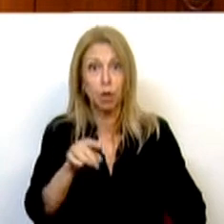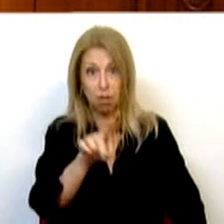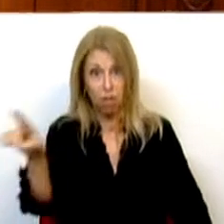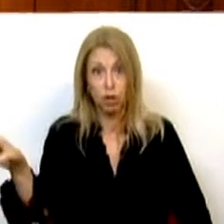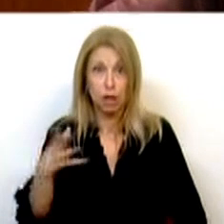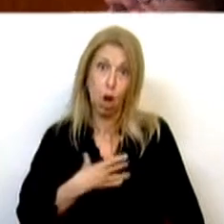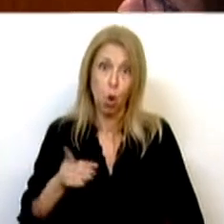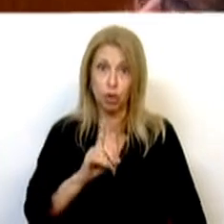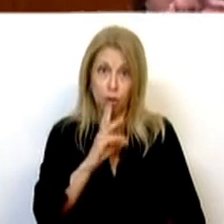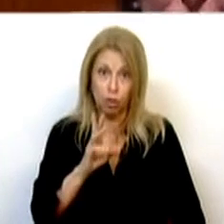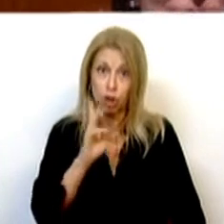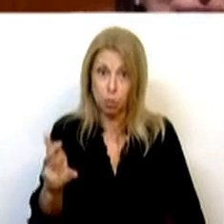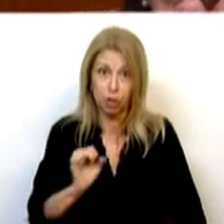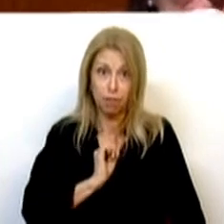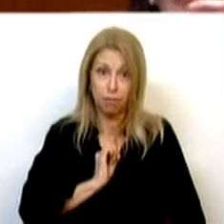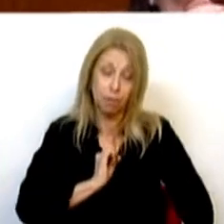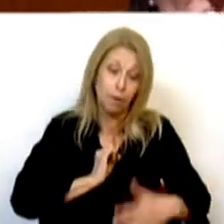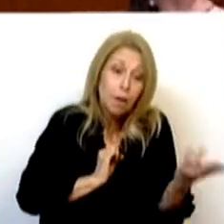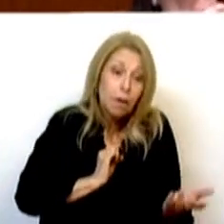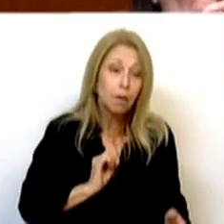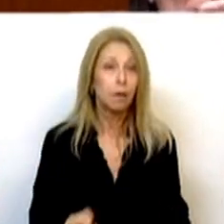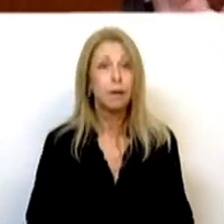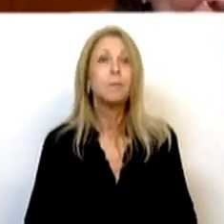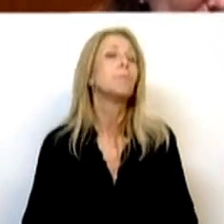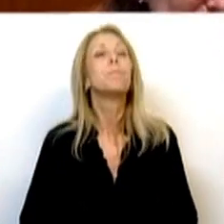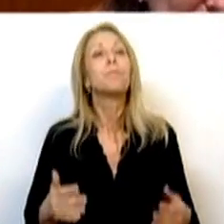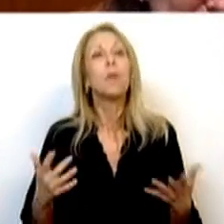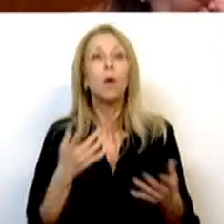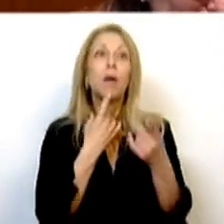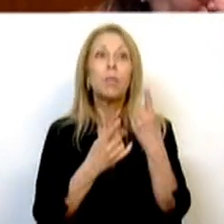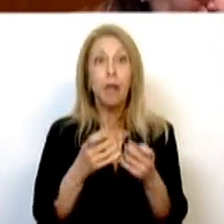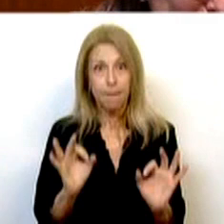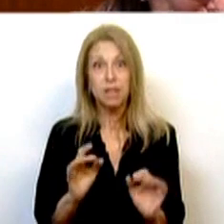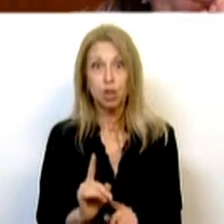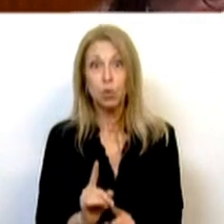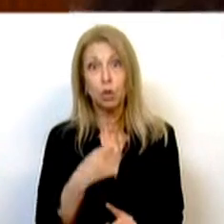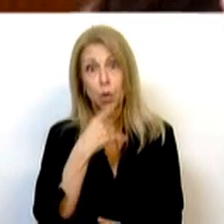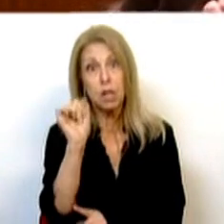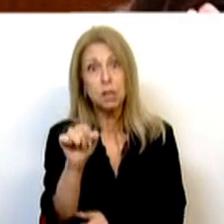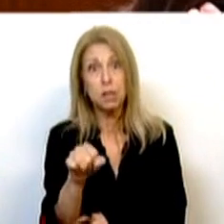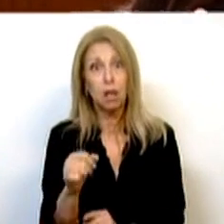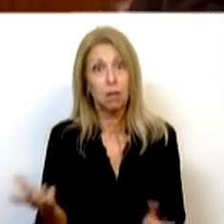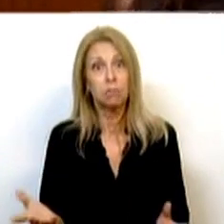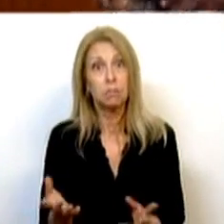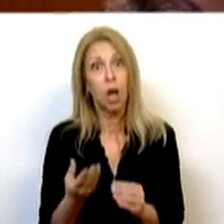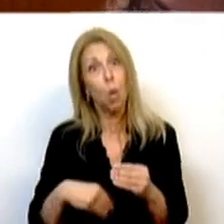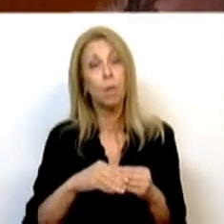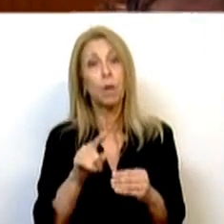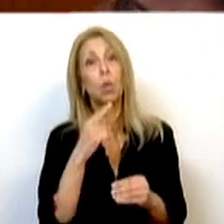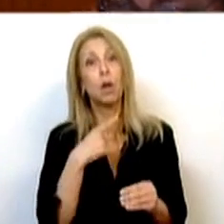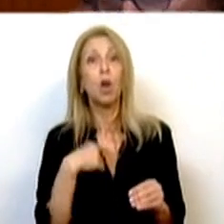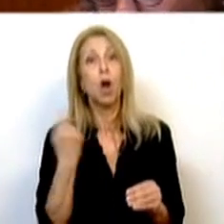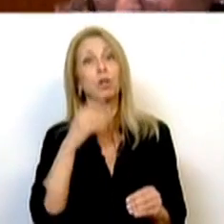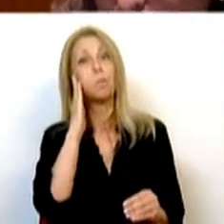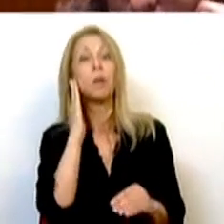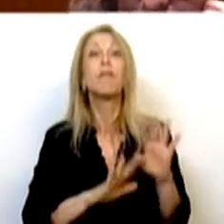da resposta. Vocês não gostaram? Foi da resposta. Perguntavam se preciso isto? Eu disse sim, era preciso isto, em complemento do que estávamos a fazer. Perguntaram os dados? Sim,